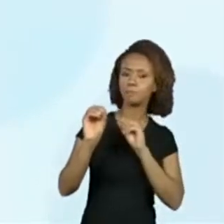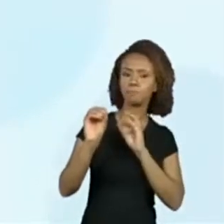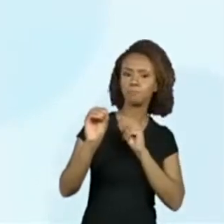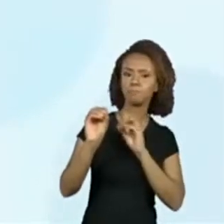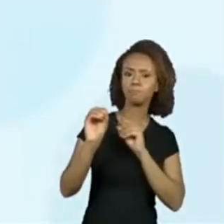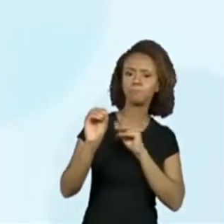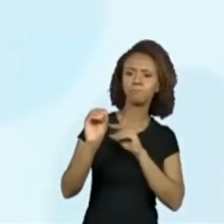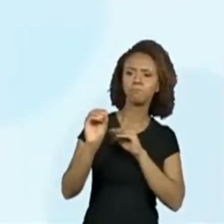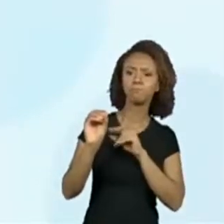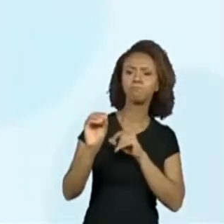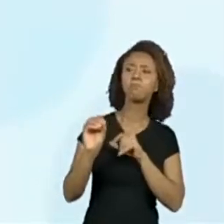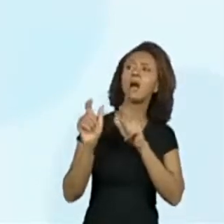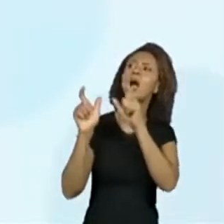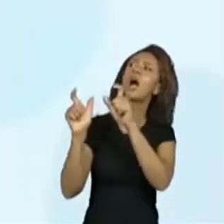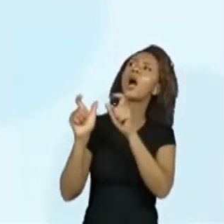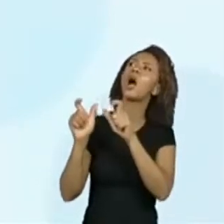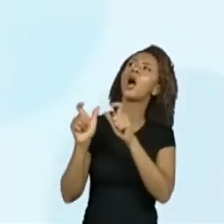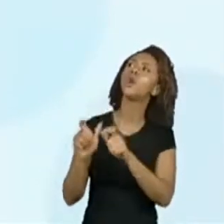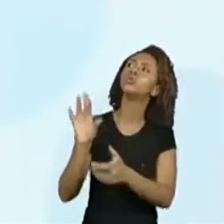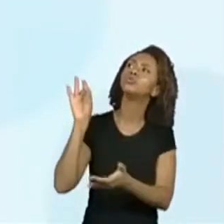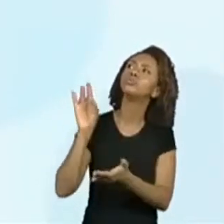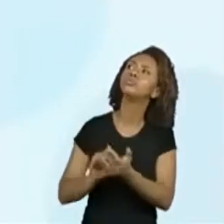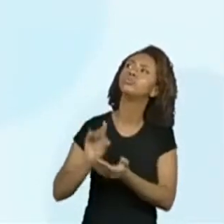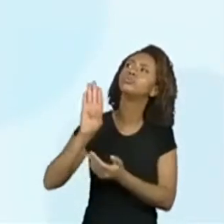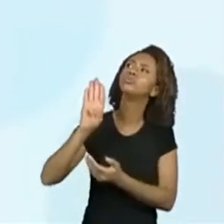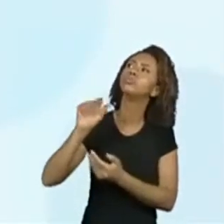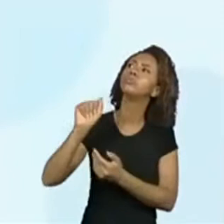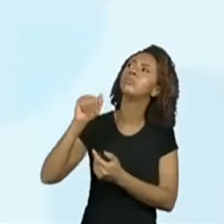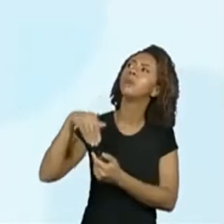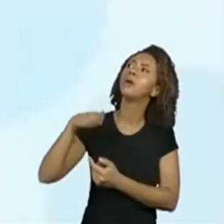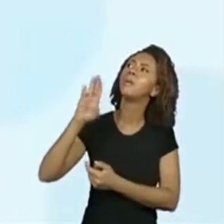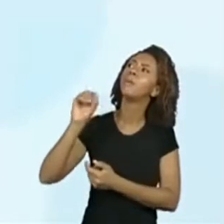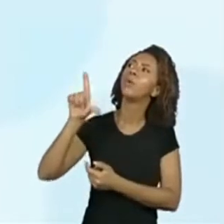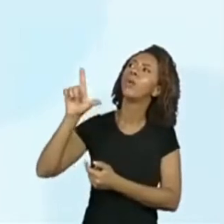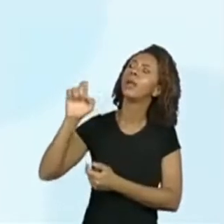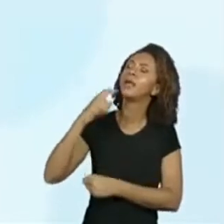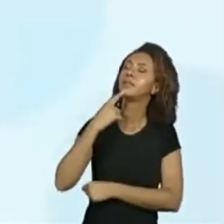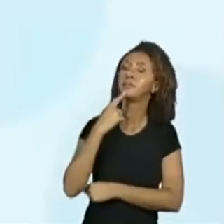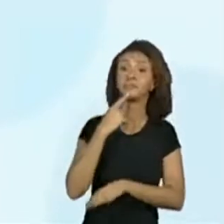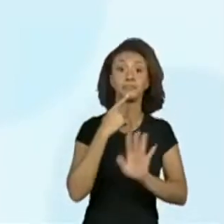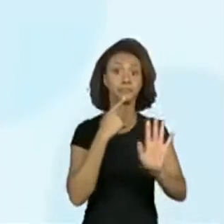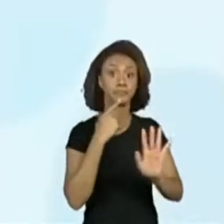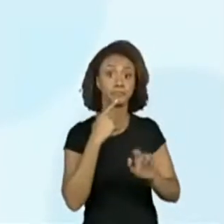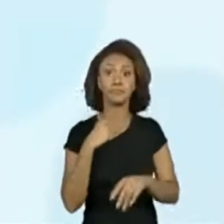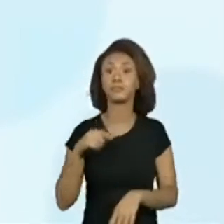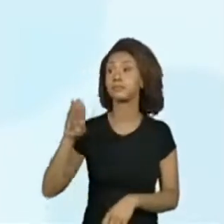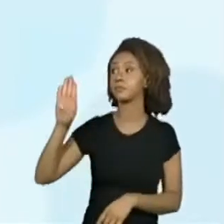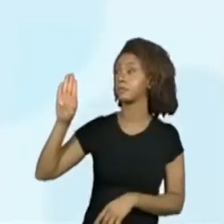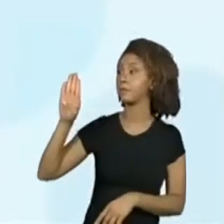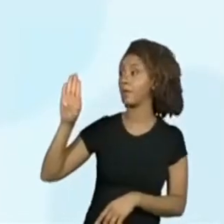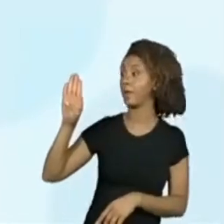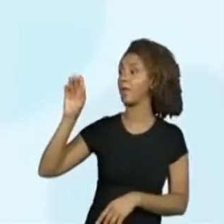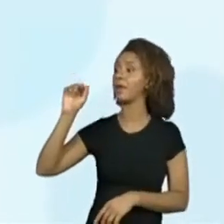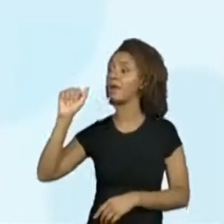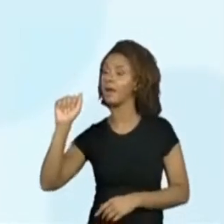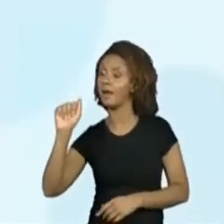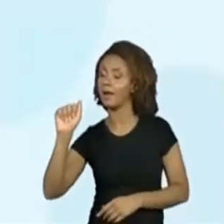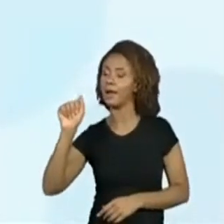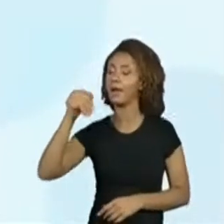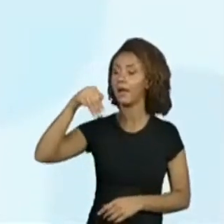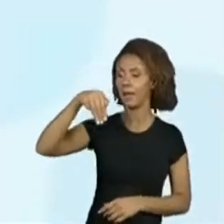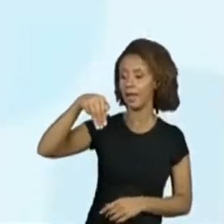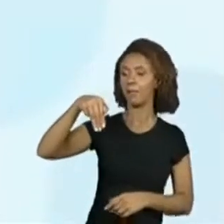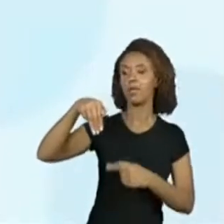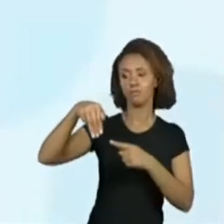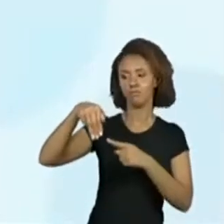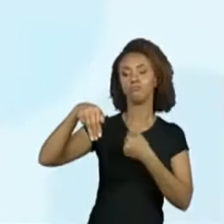aonde está escrito bambolê? O B, o A e o M formam BAM. BAM. Isso, eu acho